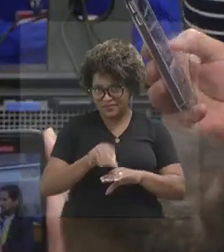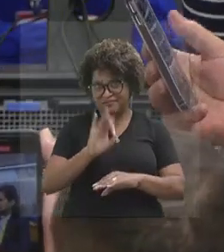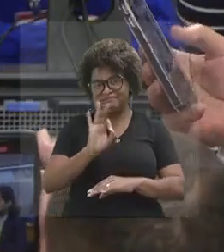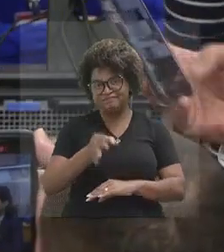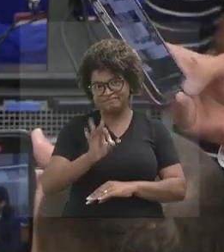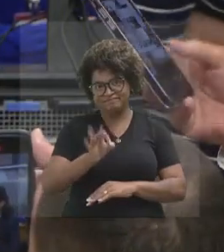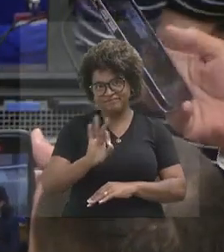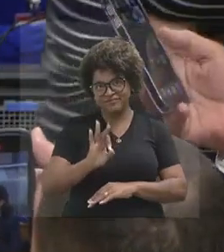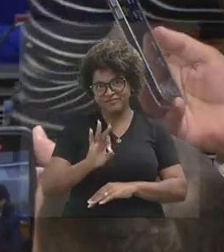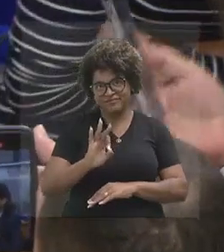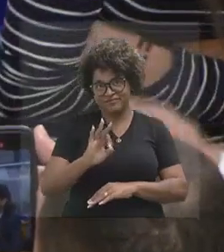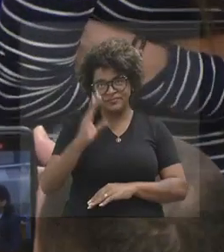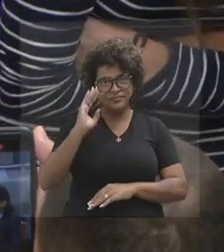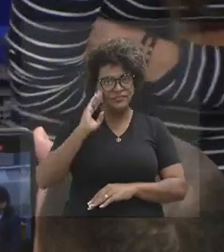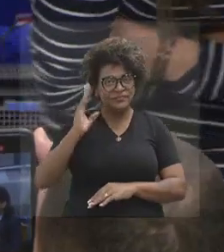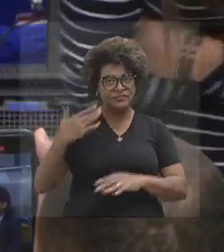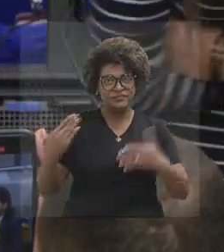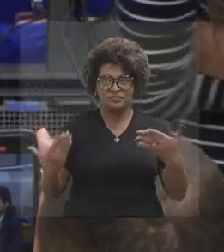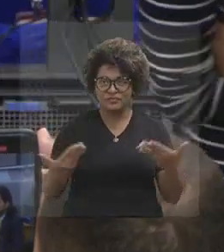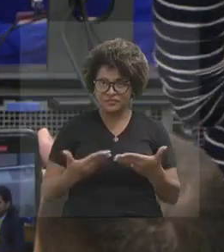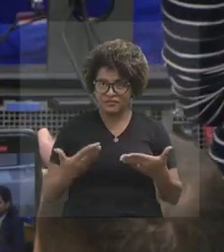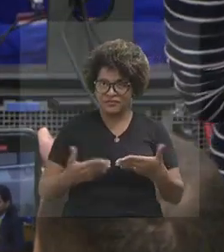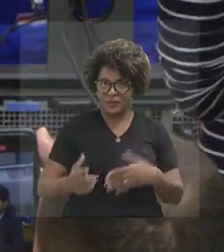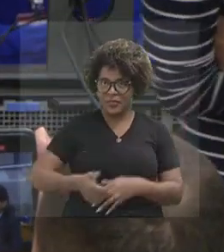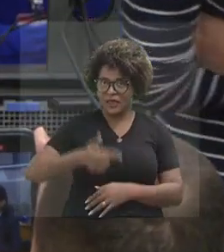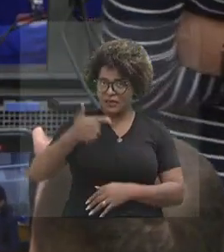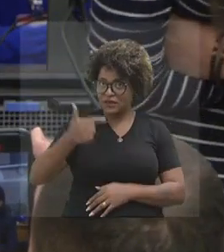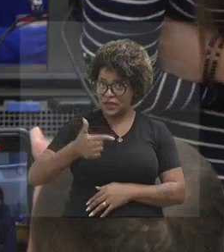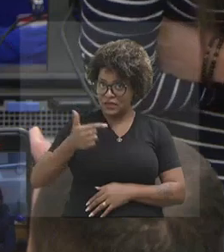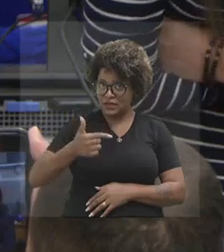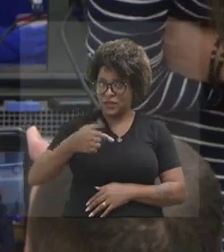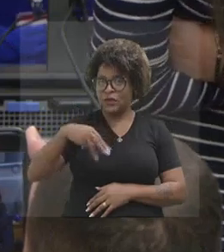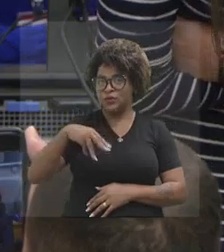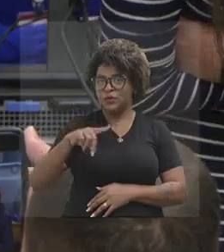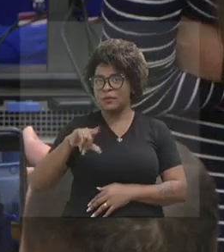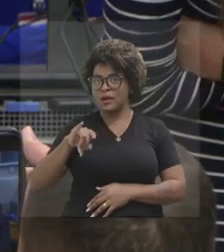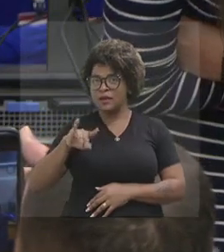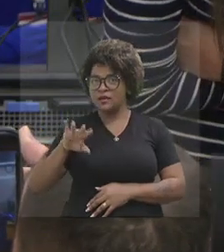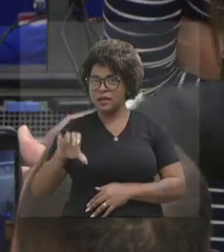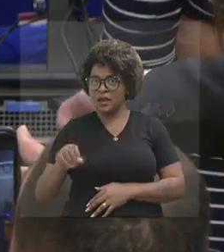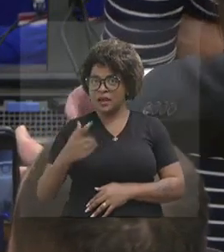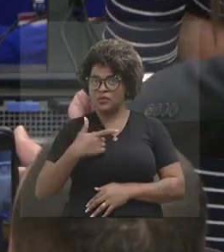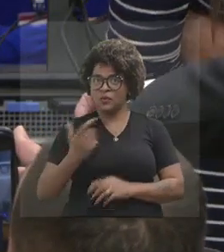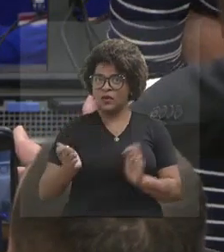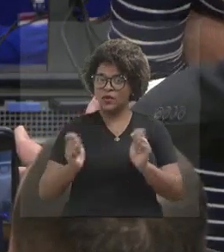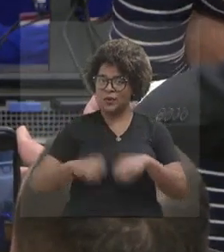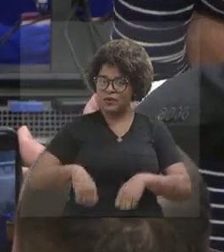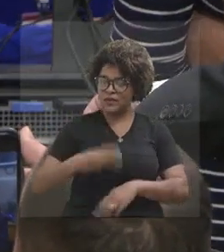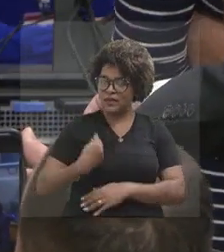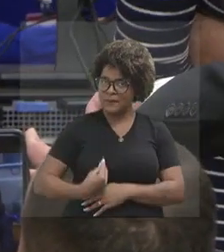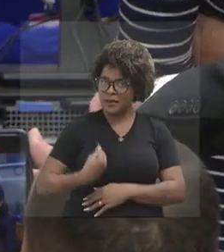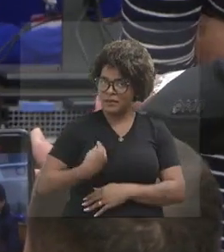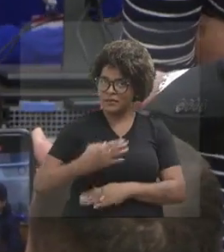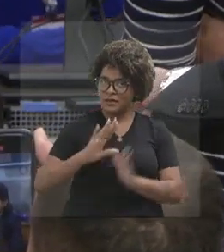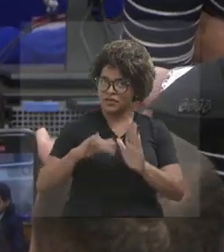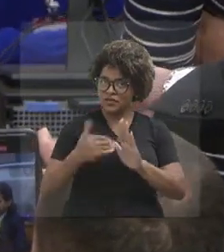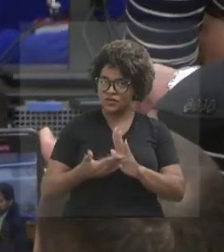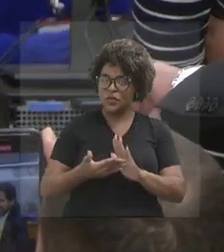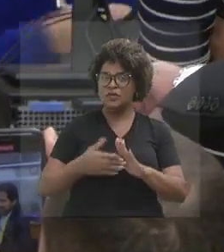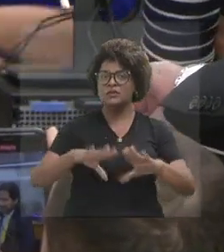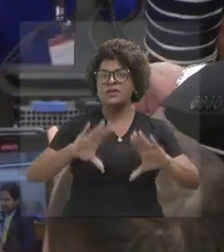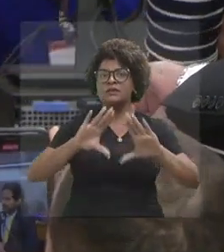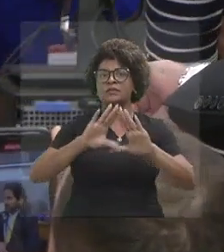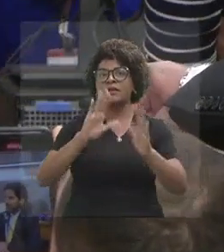Especialmente agora, nesse segundo mandato, eu, graças a Deus, consegui participar, acho que de todos os fiscalizas aqui,